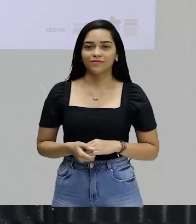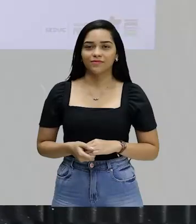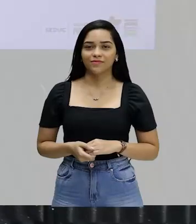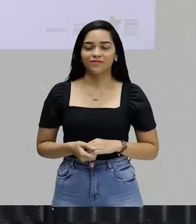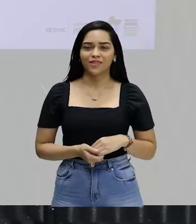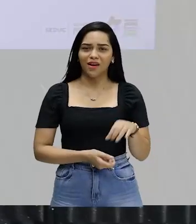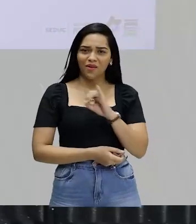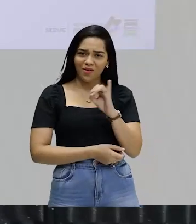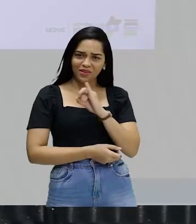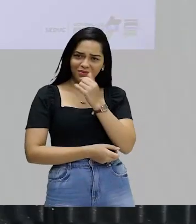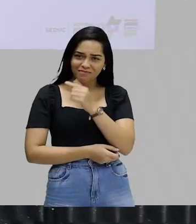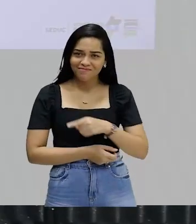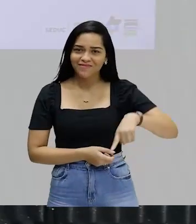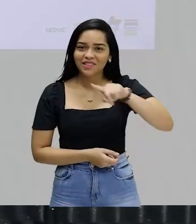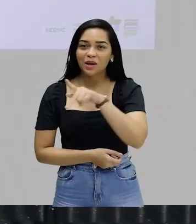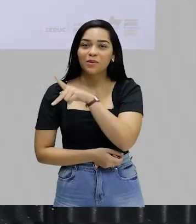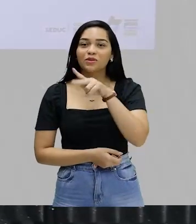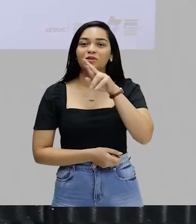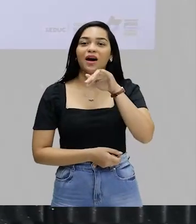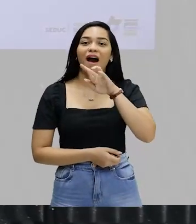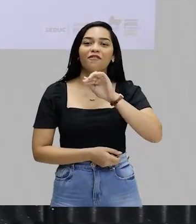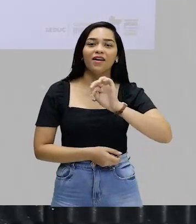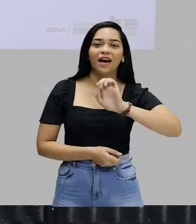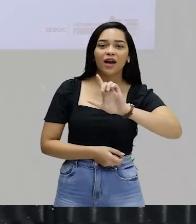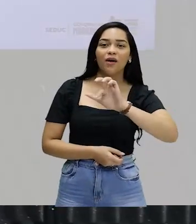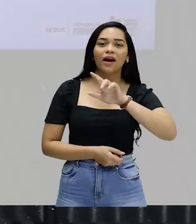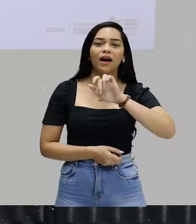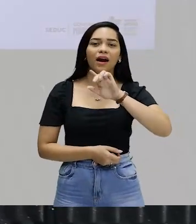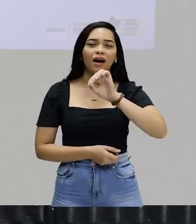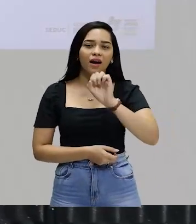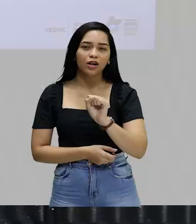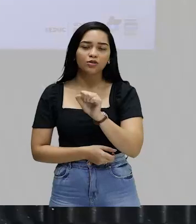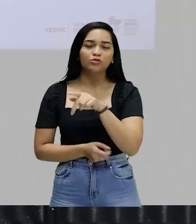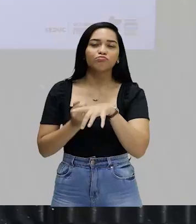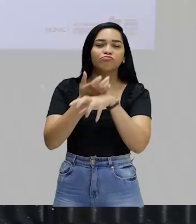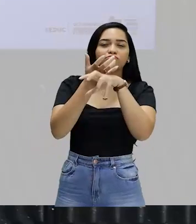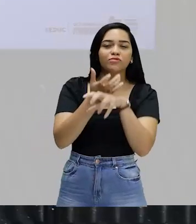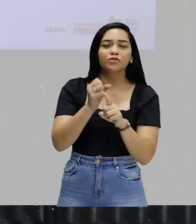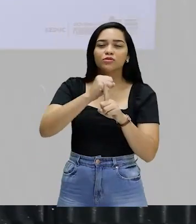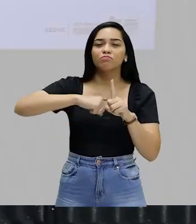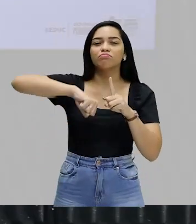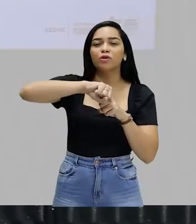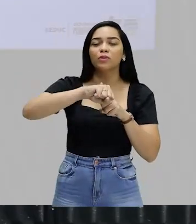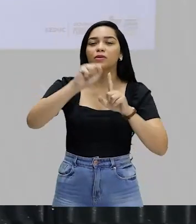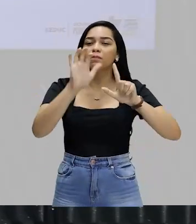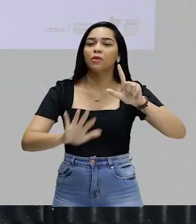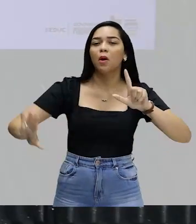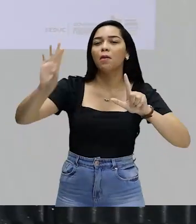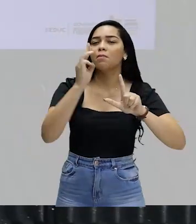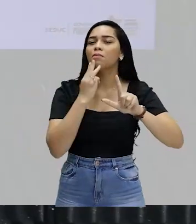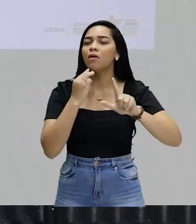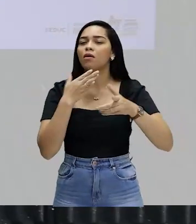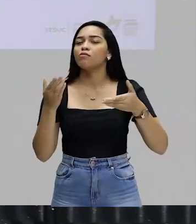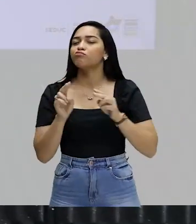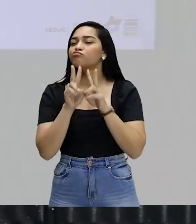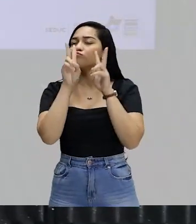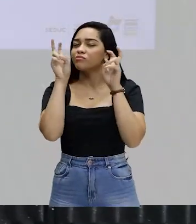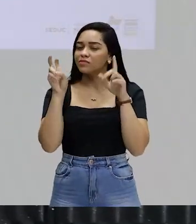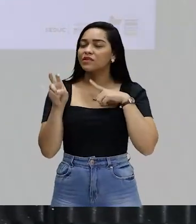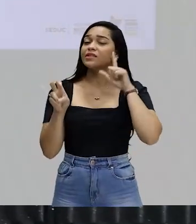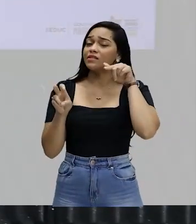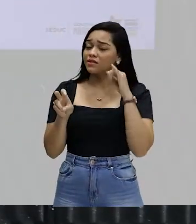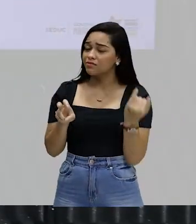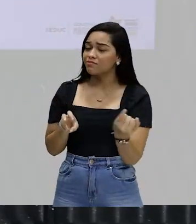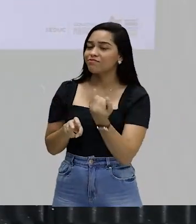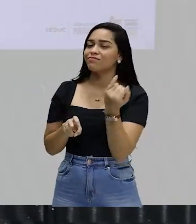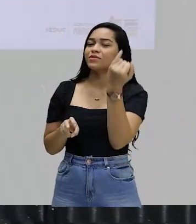Fala galera, tudo bem? Professor Rafael Carlos de Sociologia da Plataforma Gonçalves Dias na área para a gente poder falar de um assunto que é